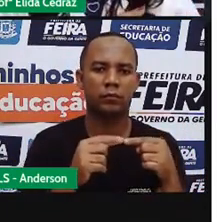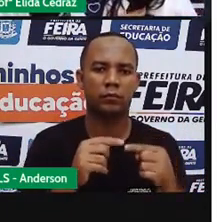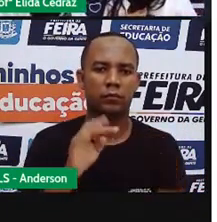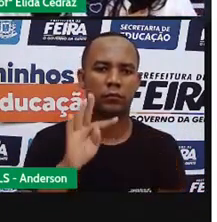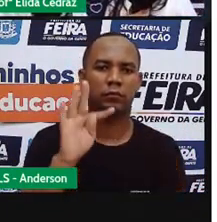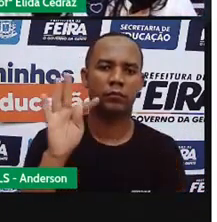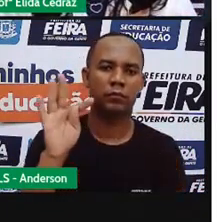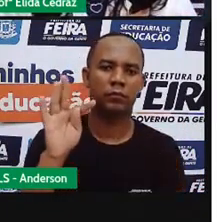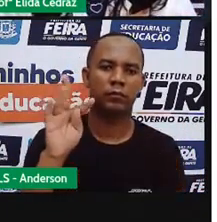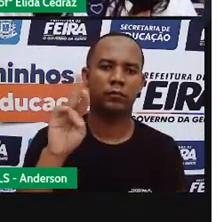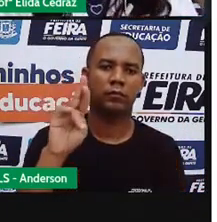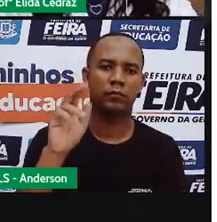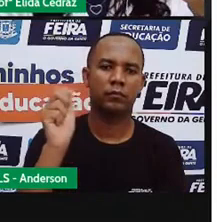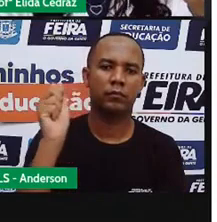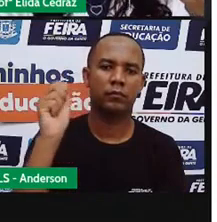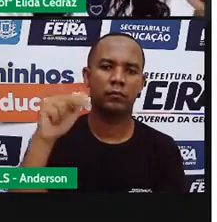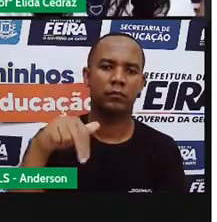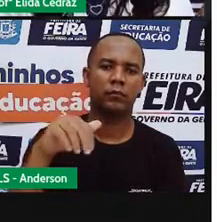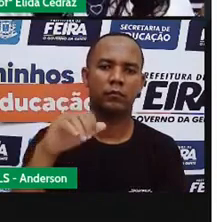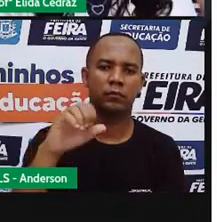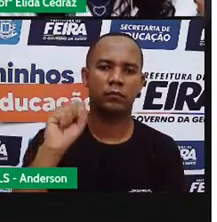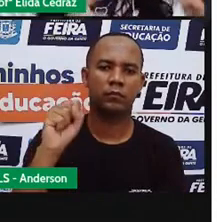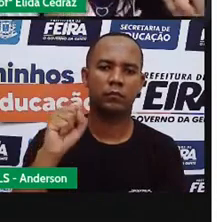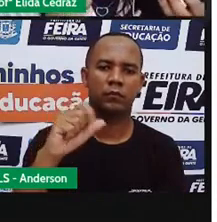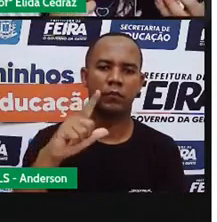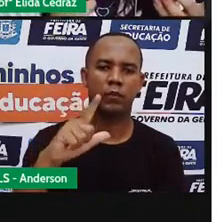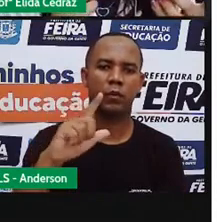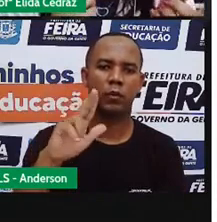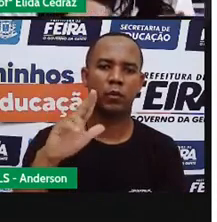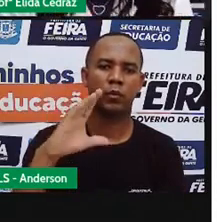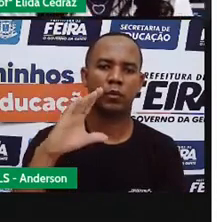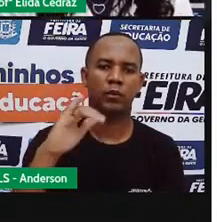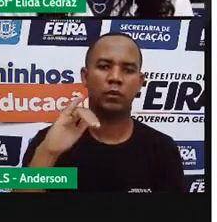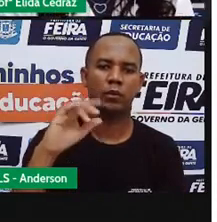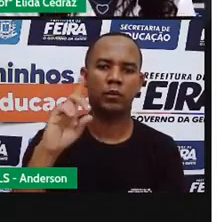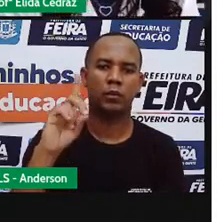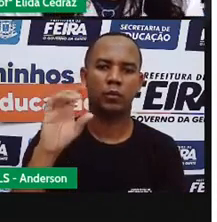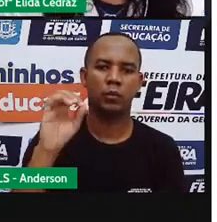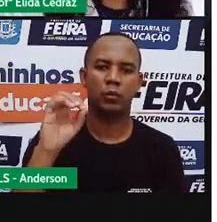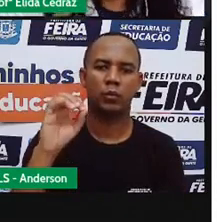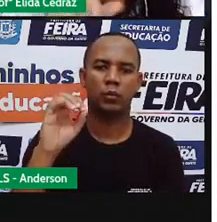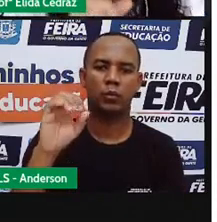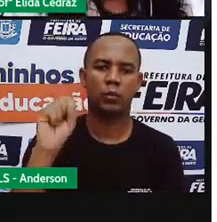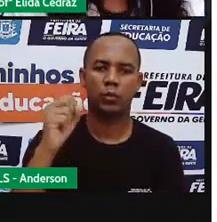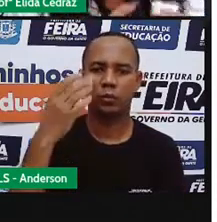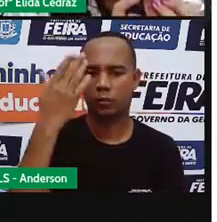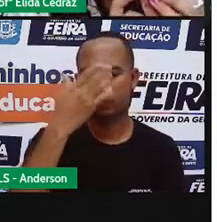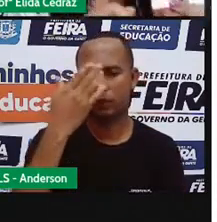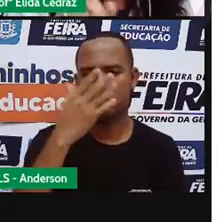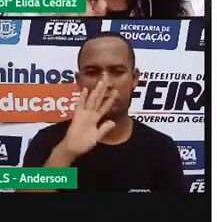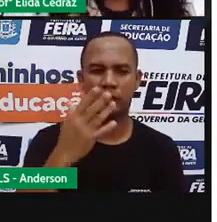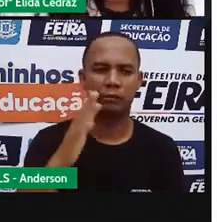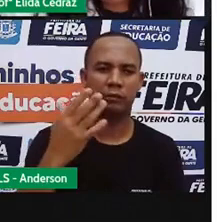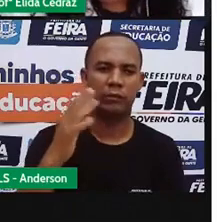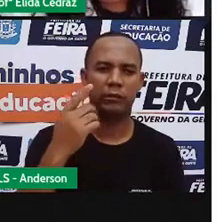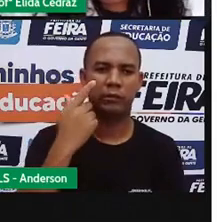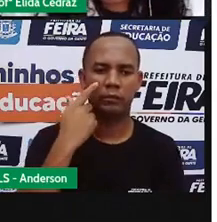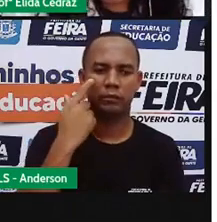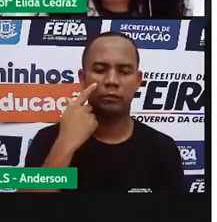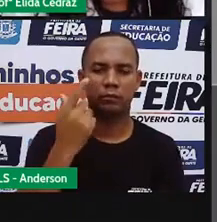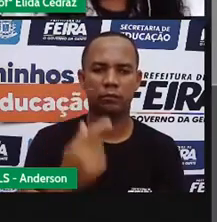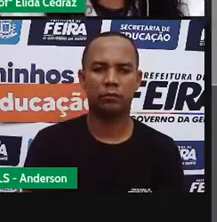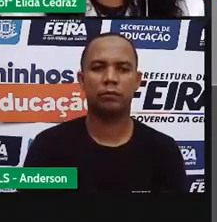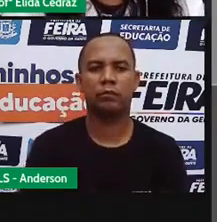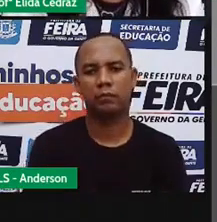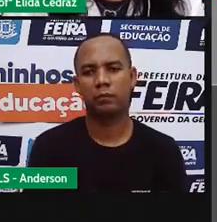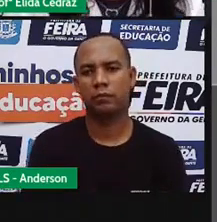pode ver se o que tem dentro é líquido ou é comprimido. A gente vai ver mais sobre esse fato aí na frente.